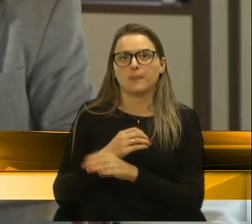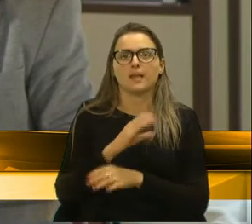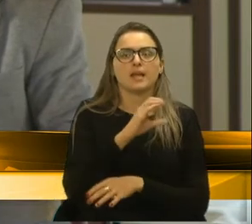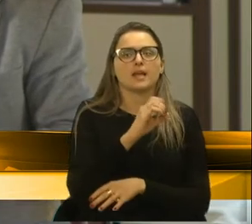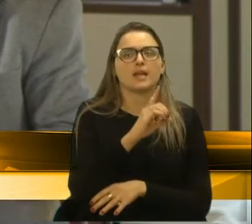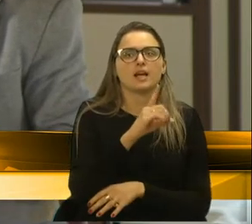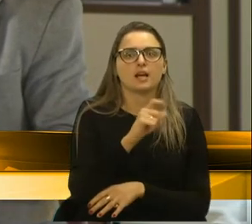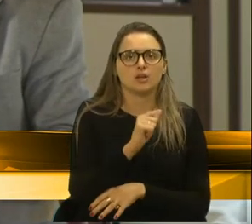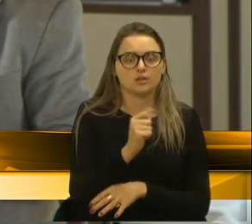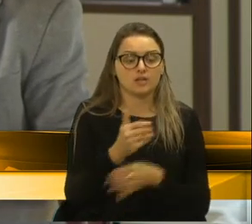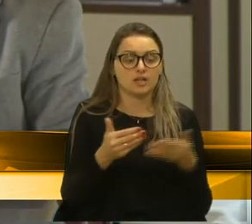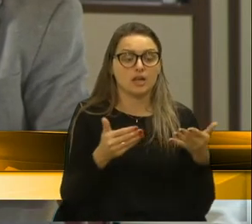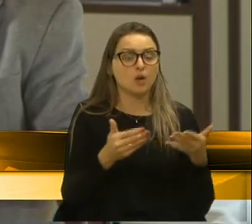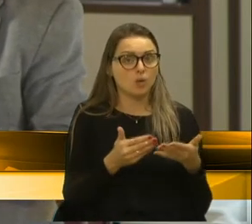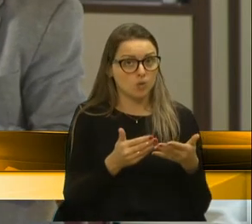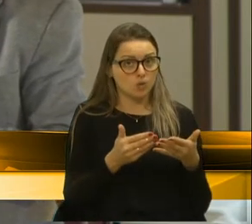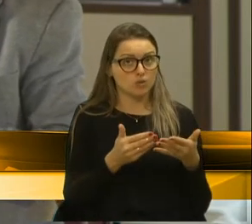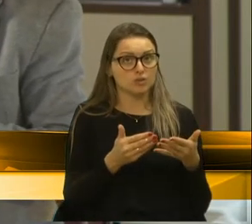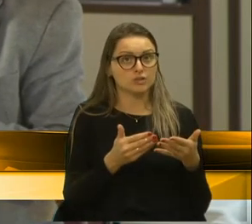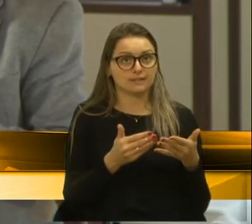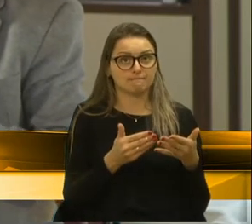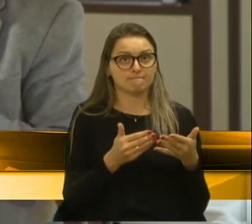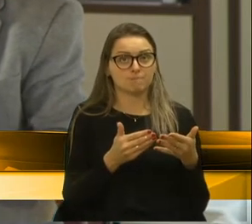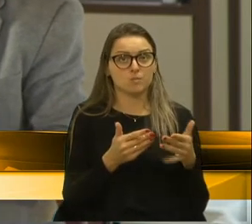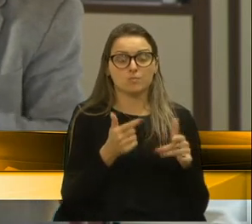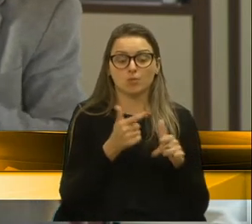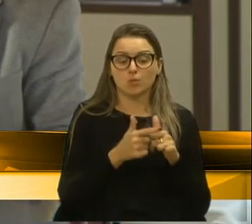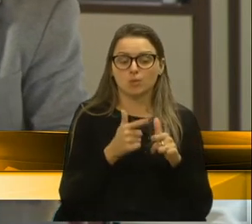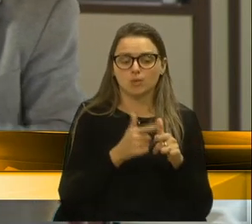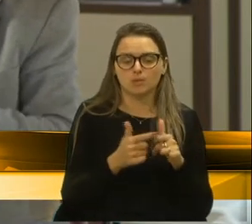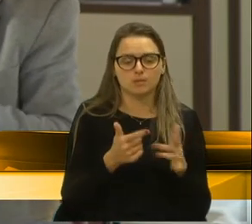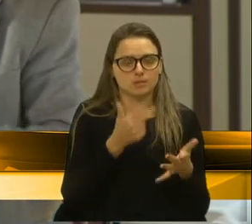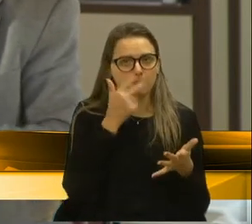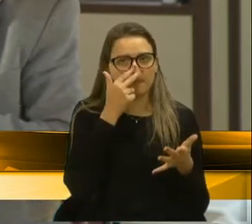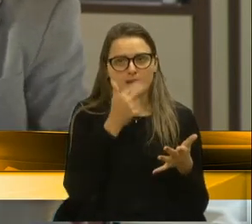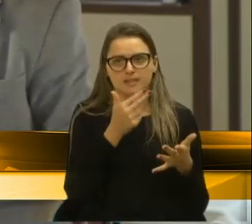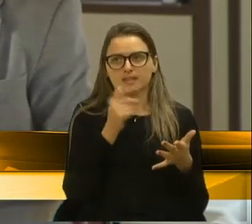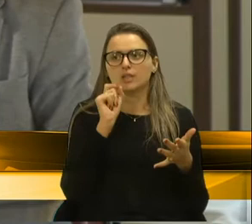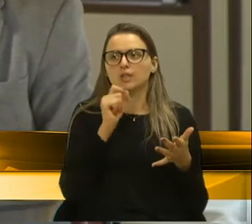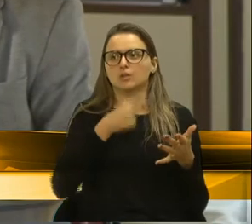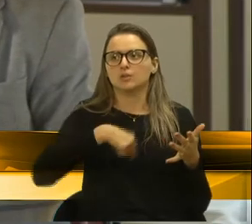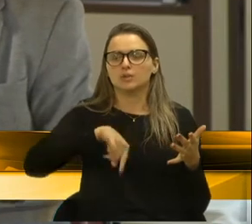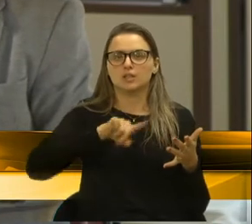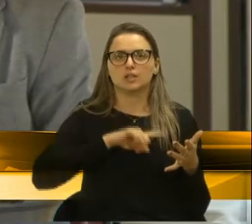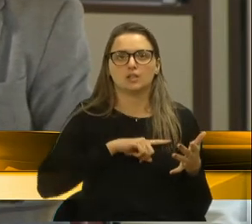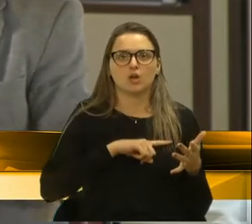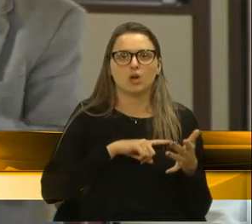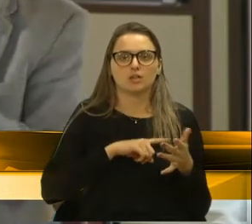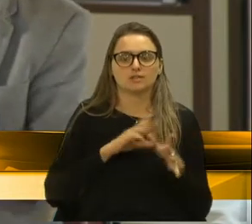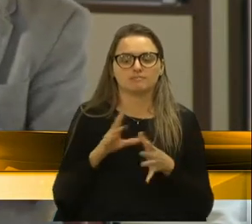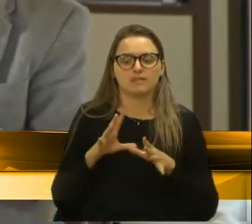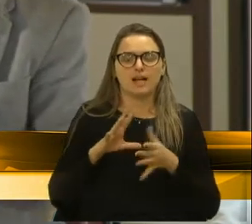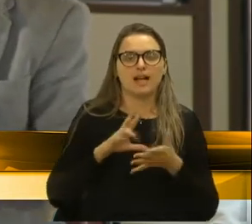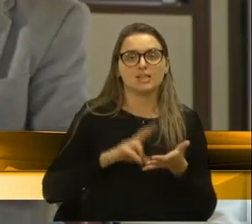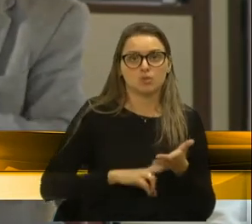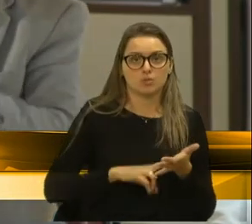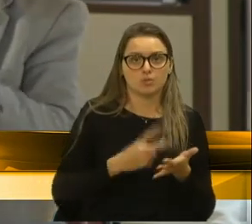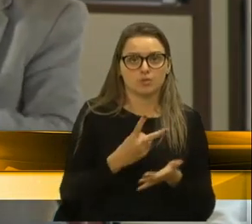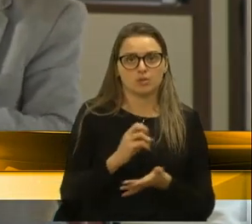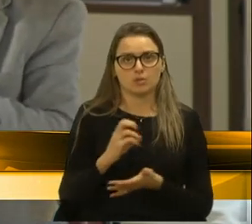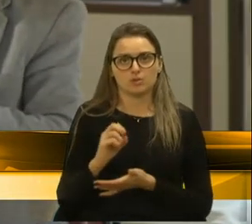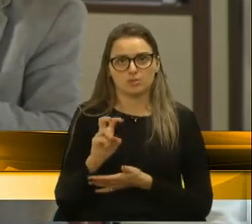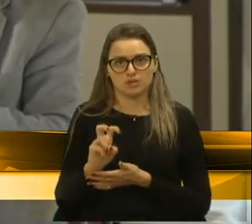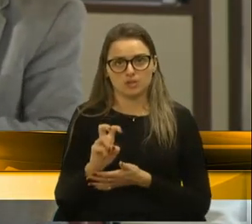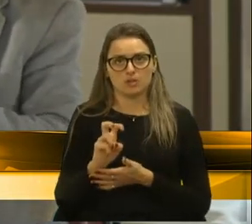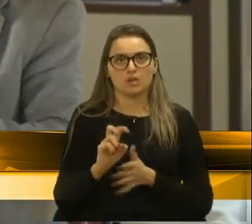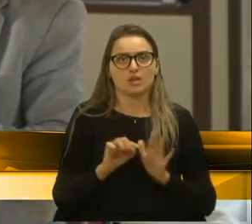está com uma situação muito parecida com a que nós herdamos em 2005. Lá estava pior, porque a liquidez